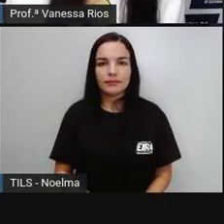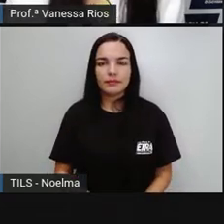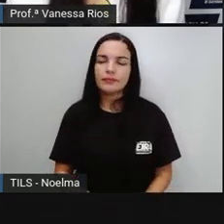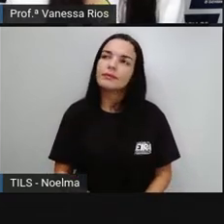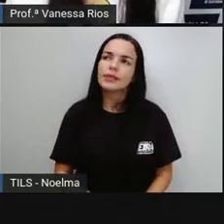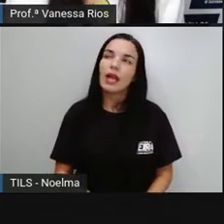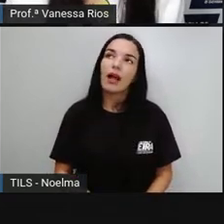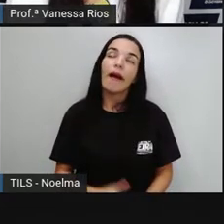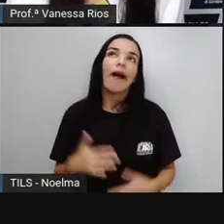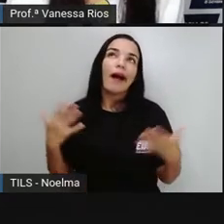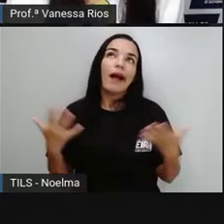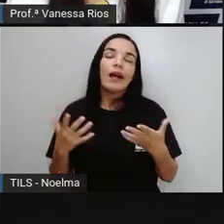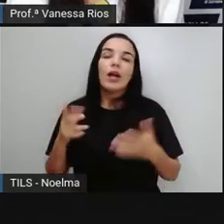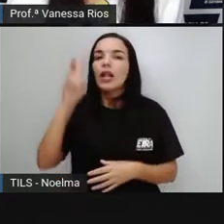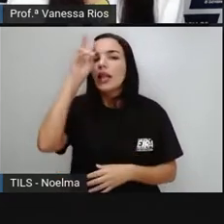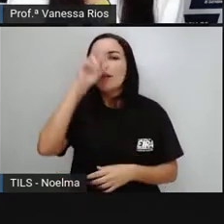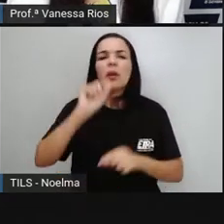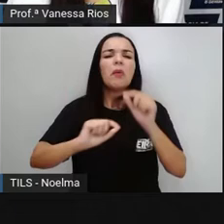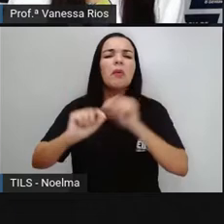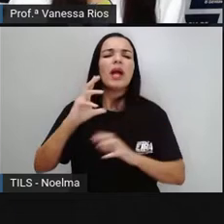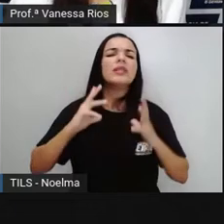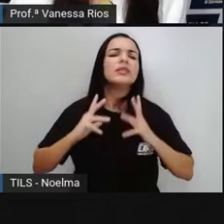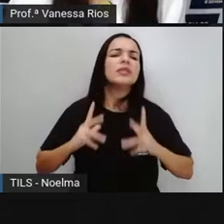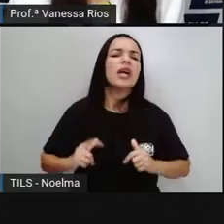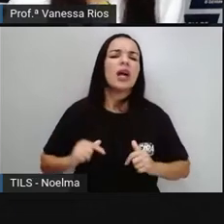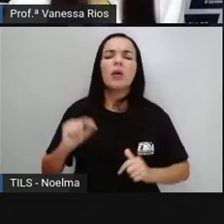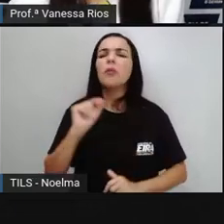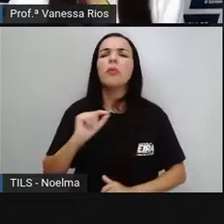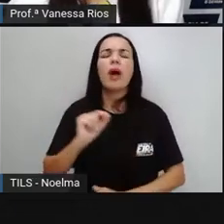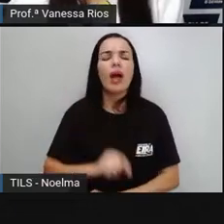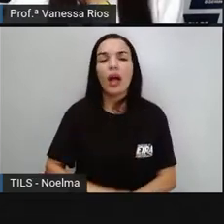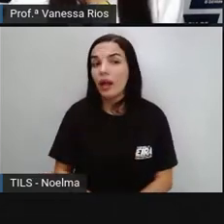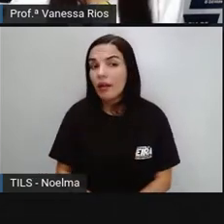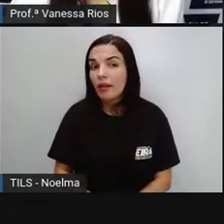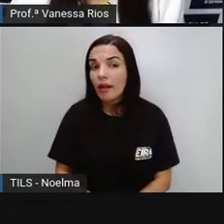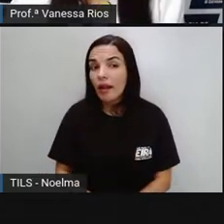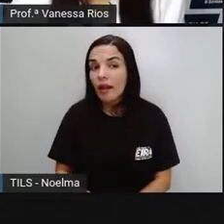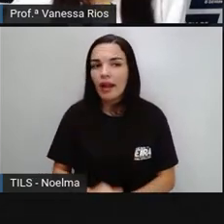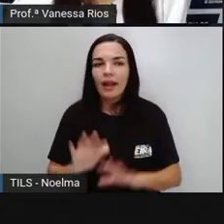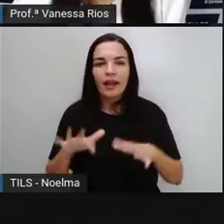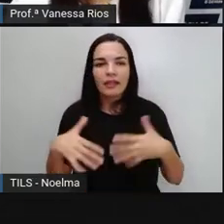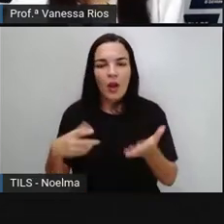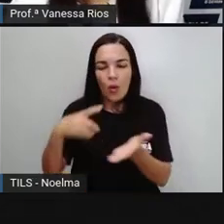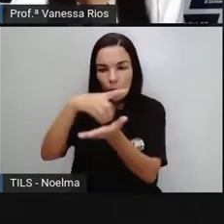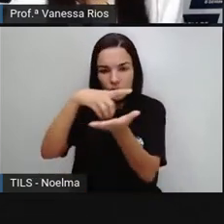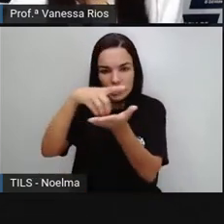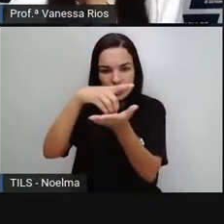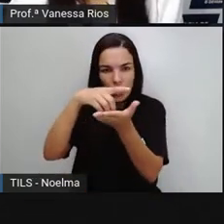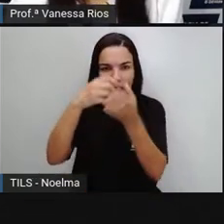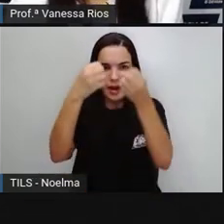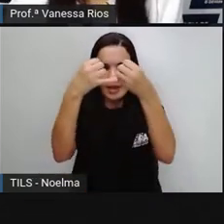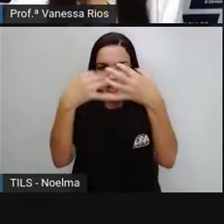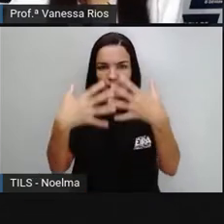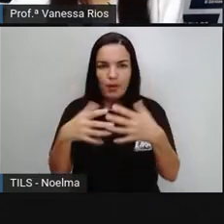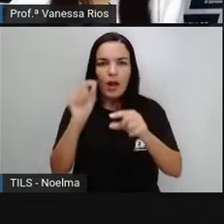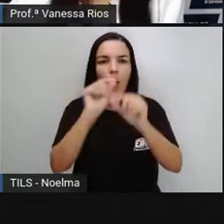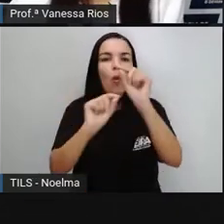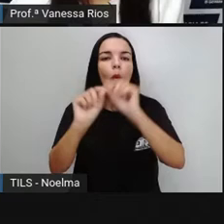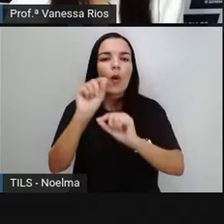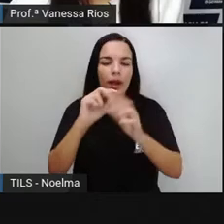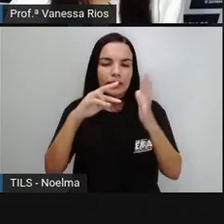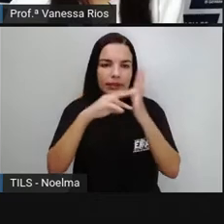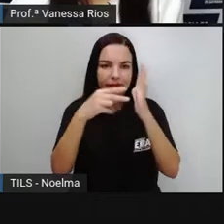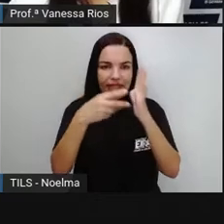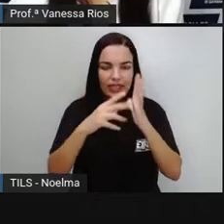E aí lembrando O que é higiene A gente observa Que no dicionário Higiene aparece Com o seguinte